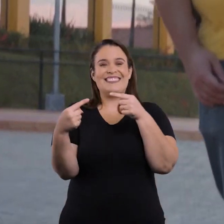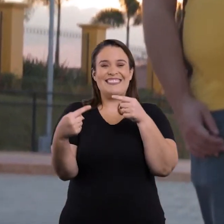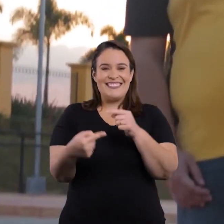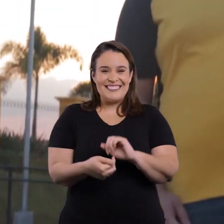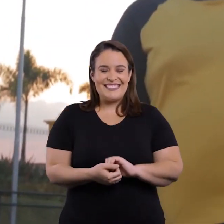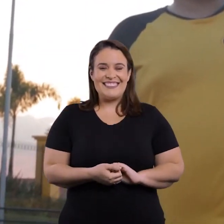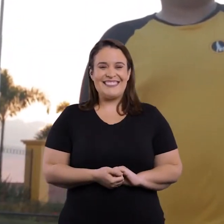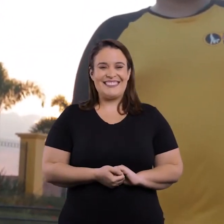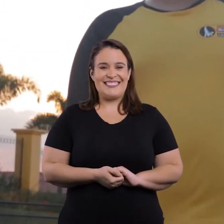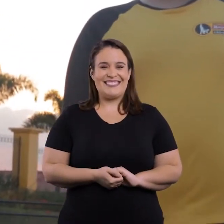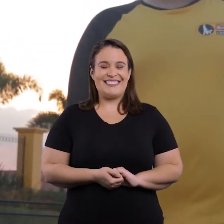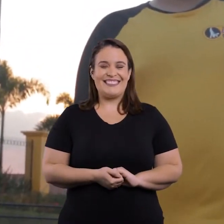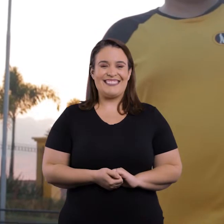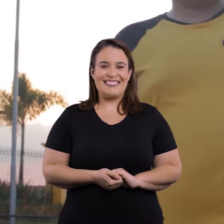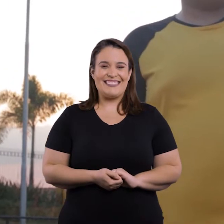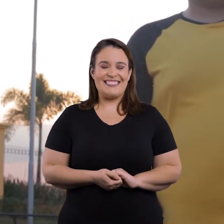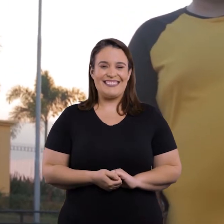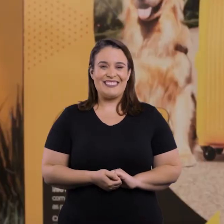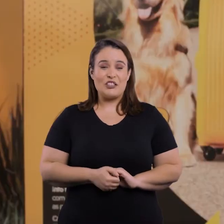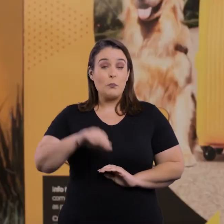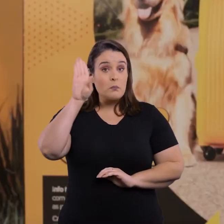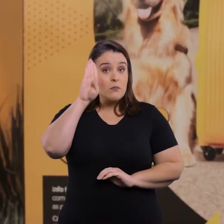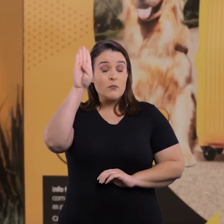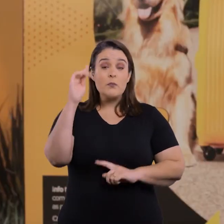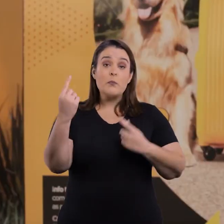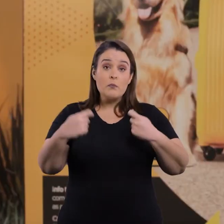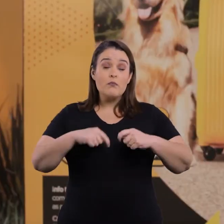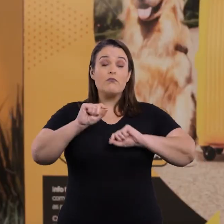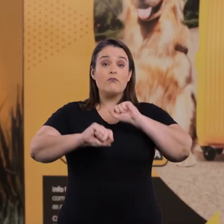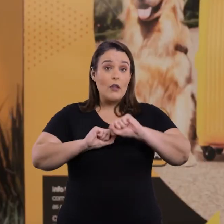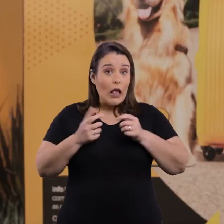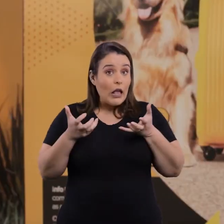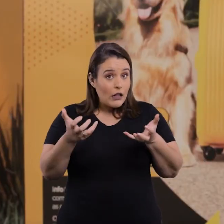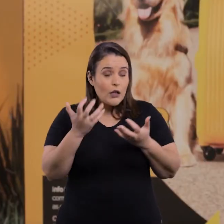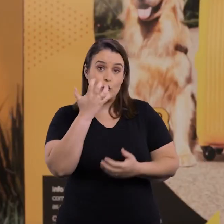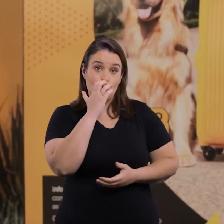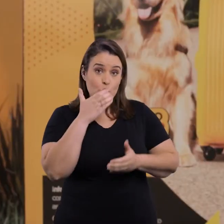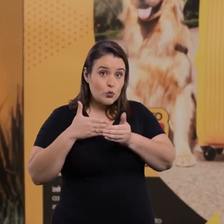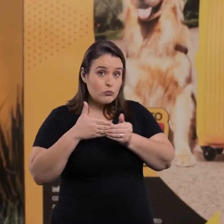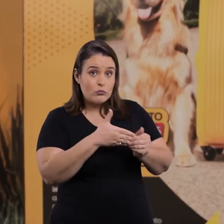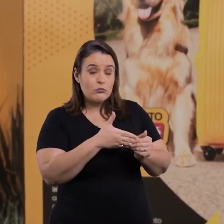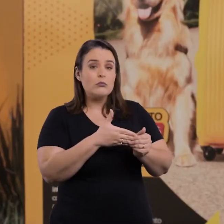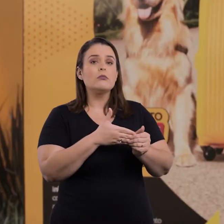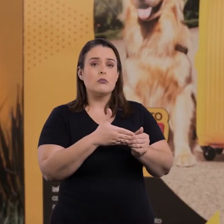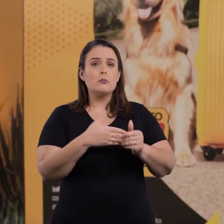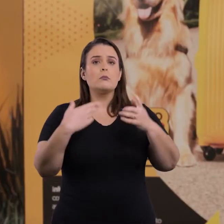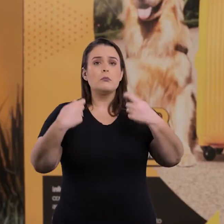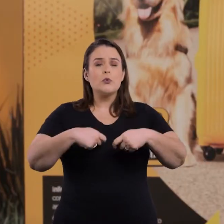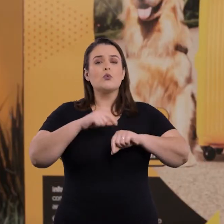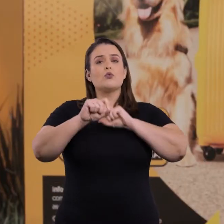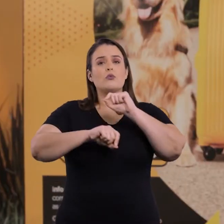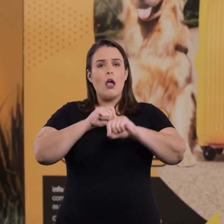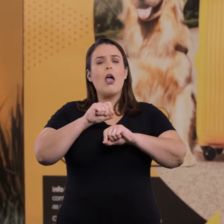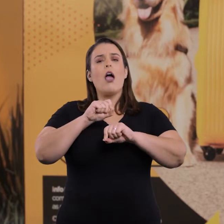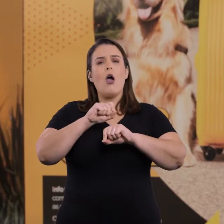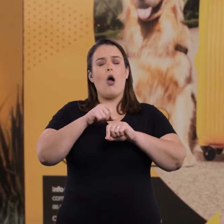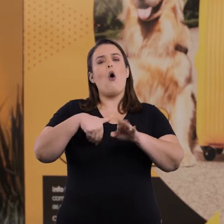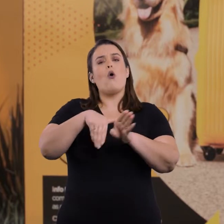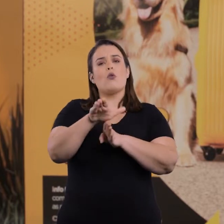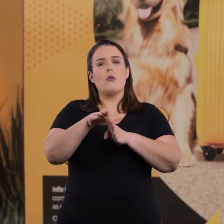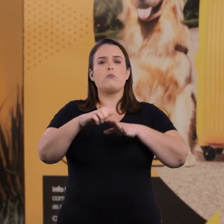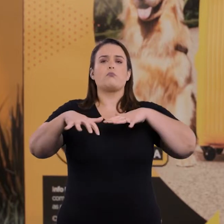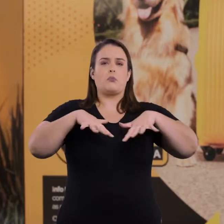Badusca e Murilo lado a lado. O principal requisito para quem quer ter um cão guia é ter, antes de tudo,